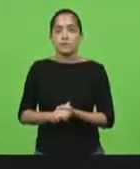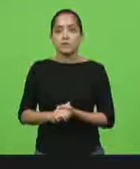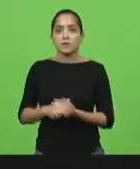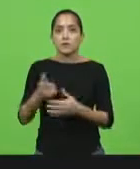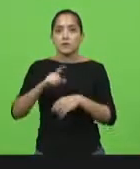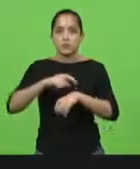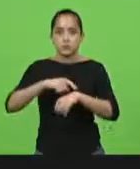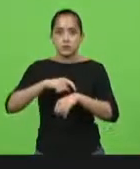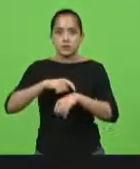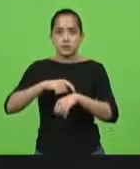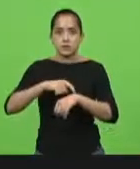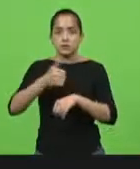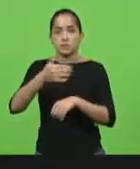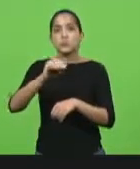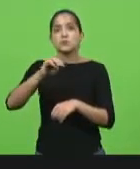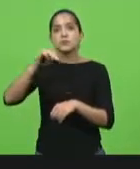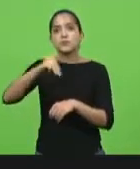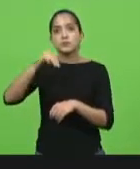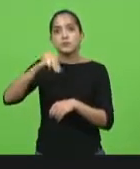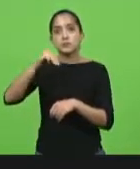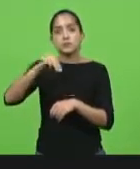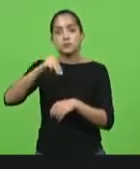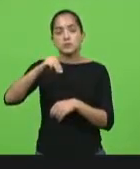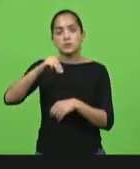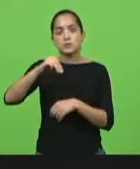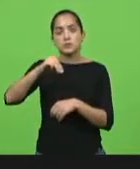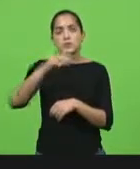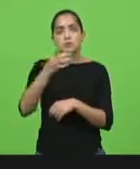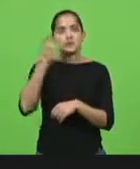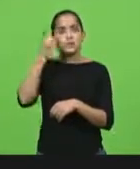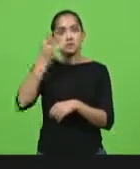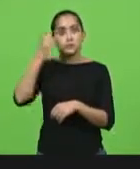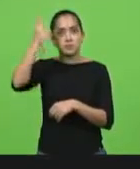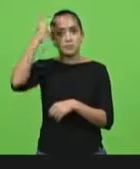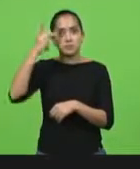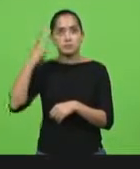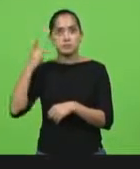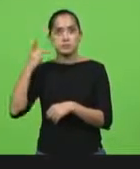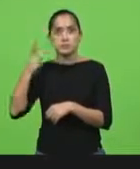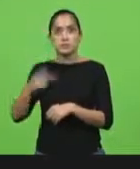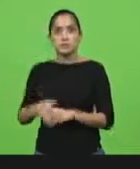de 10 minutos será utilizado pela deputada Paulinha.